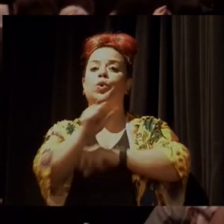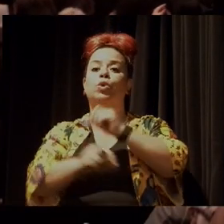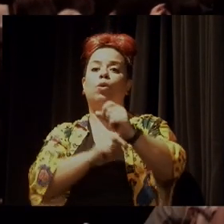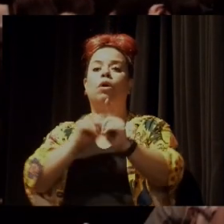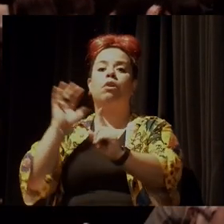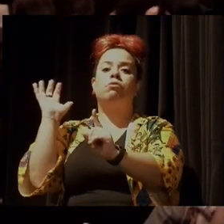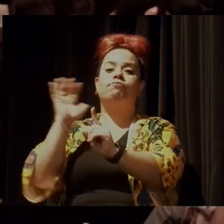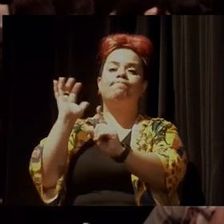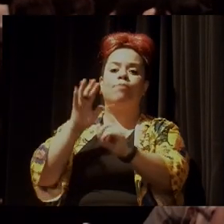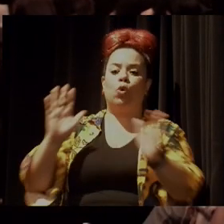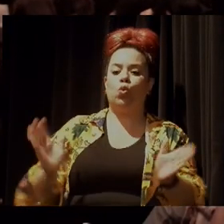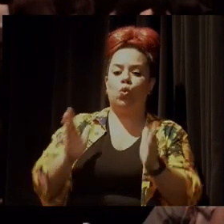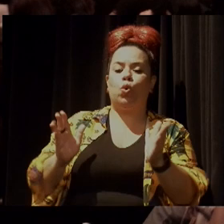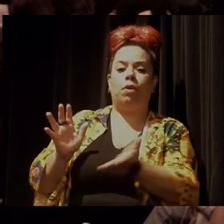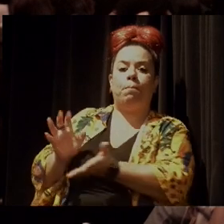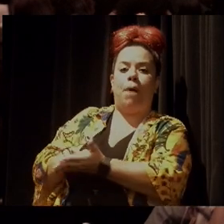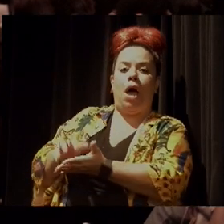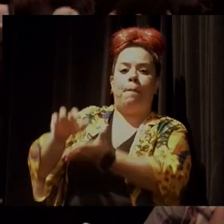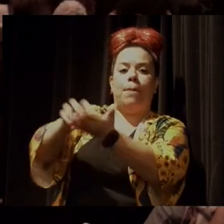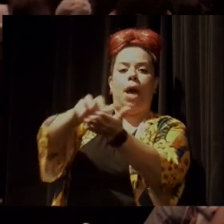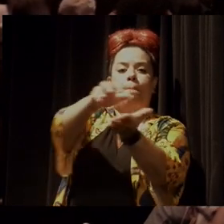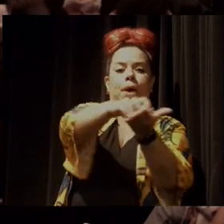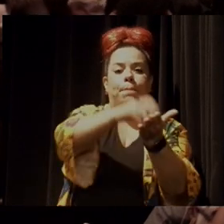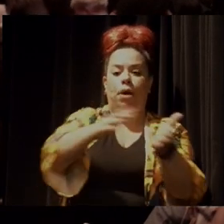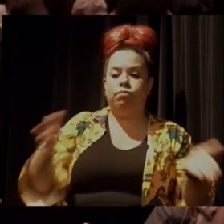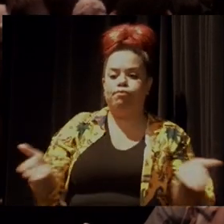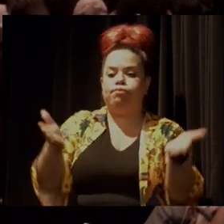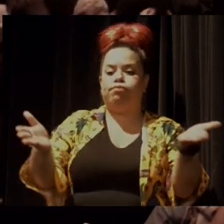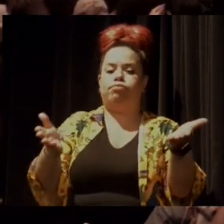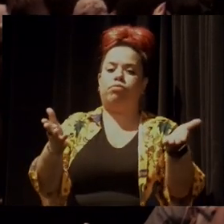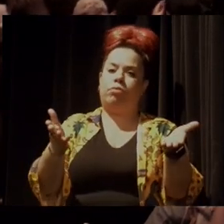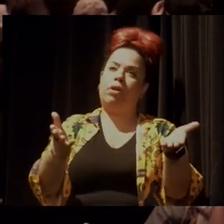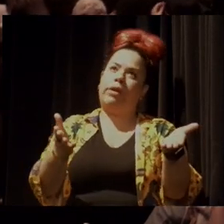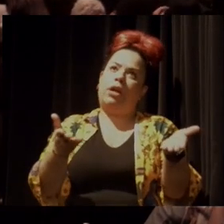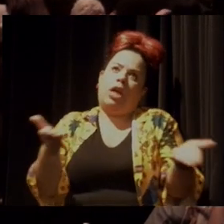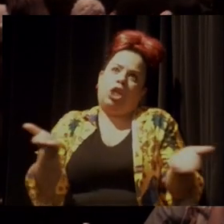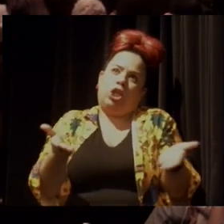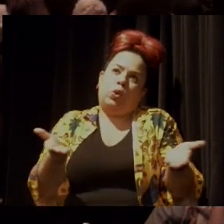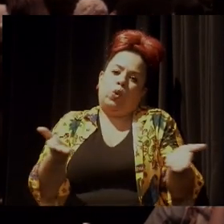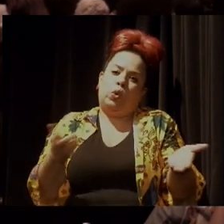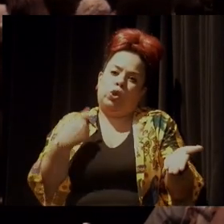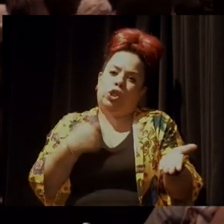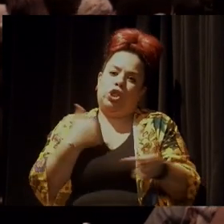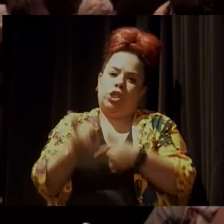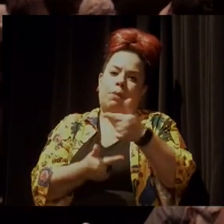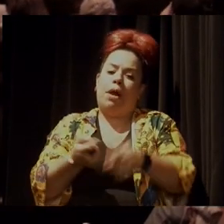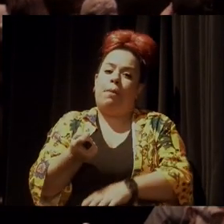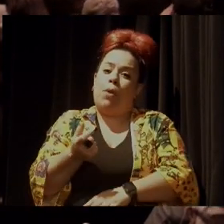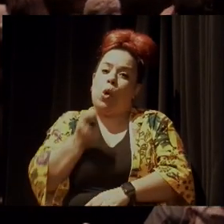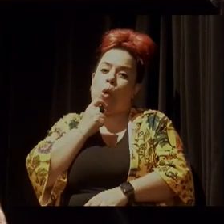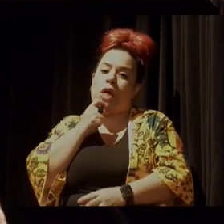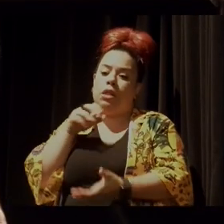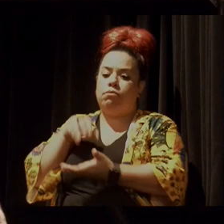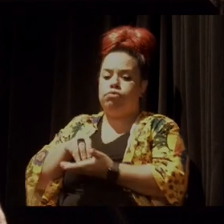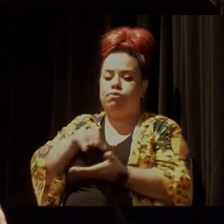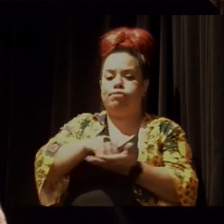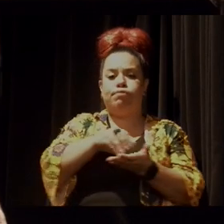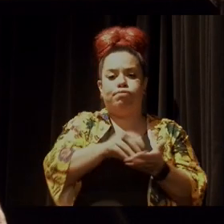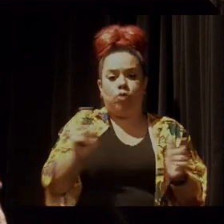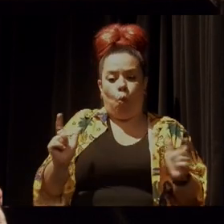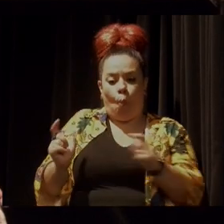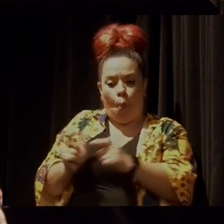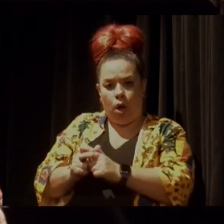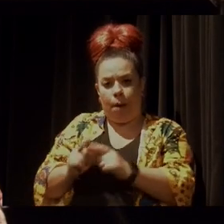unidades, porque, por enquanto, a gente consegue trabalhar em poucas unidades, mas sempre